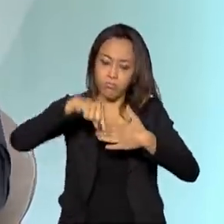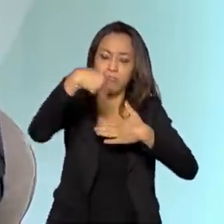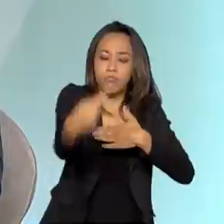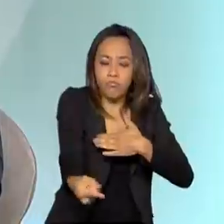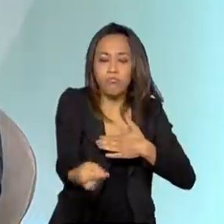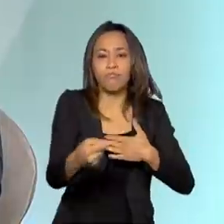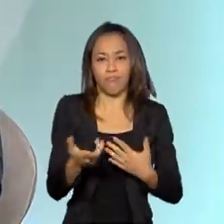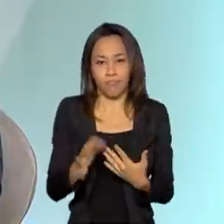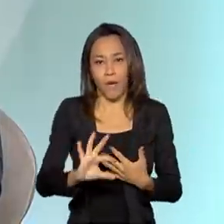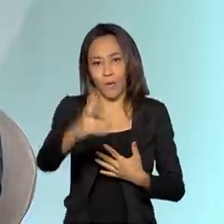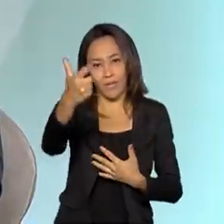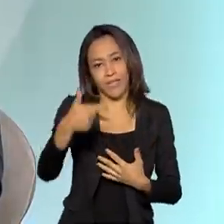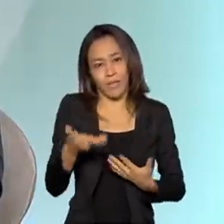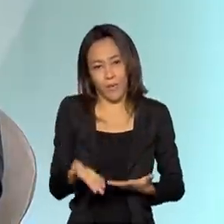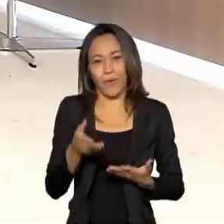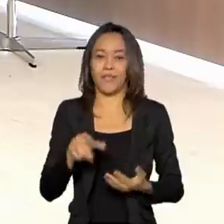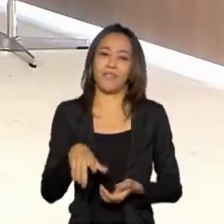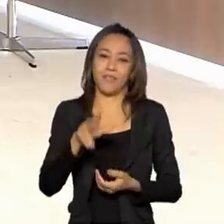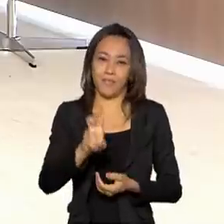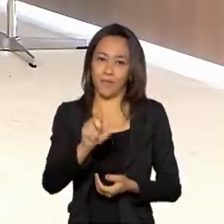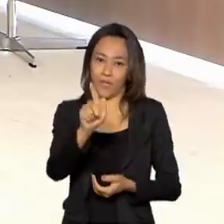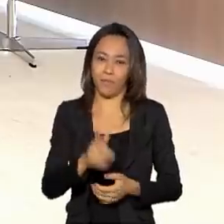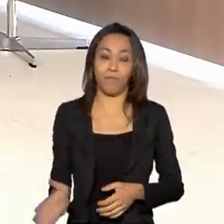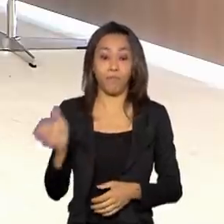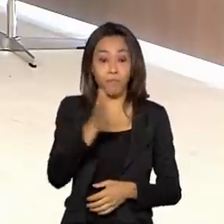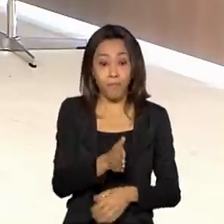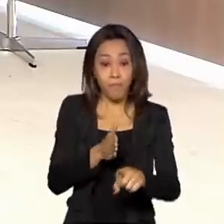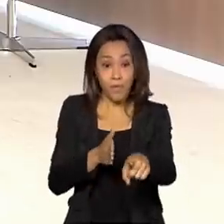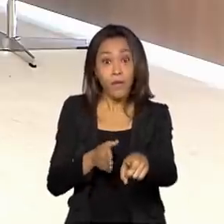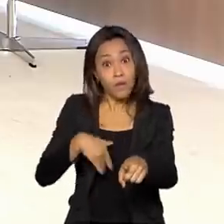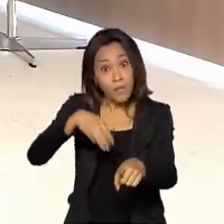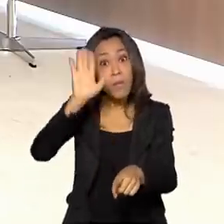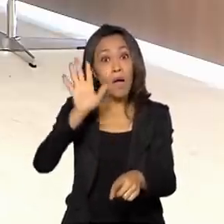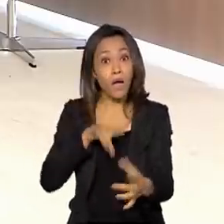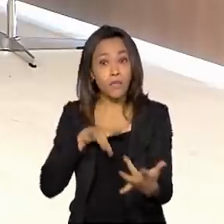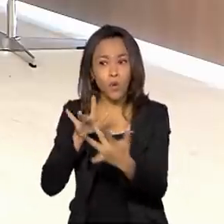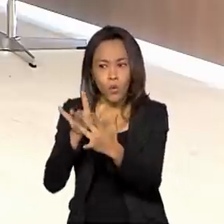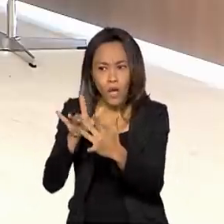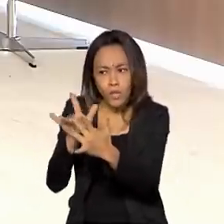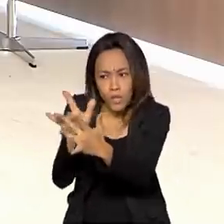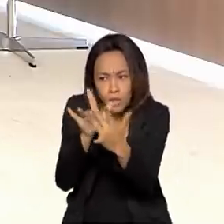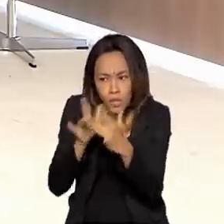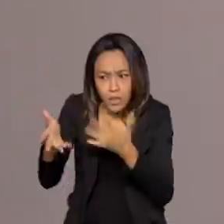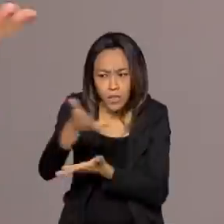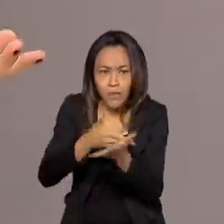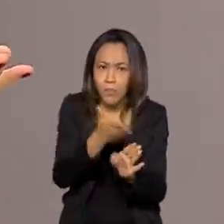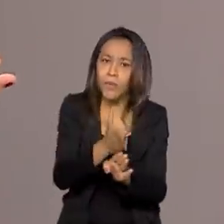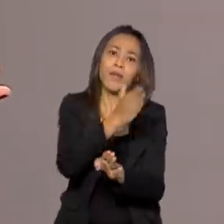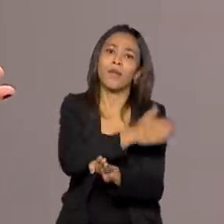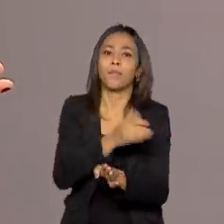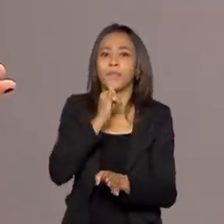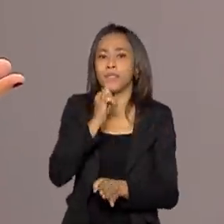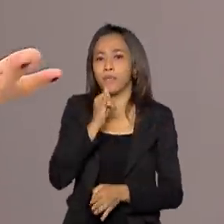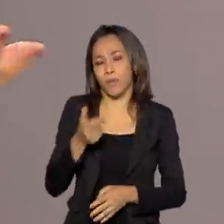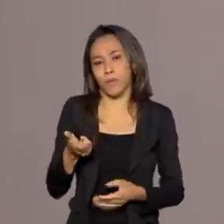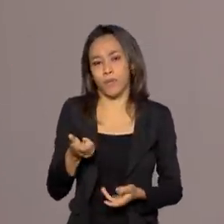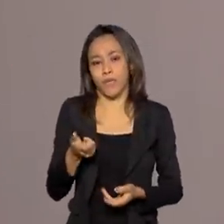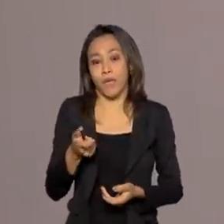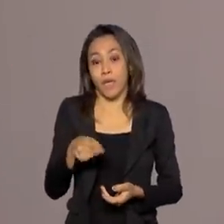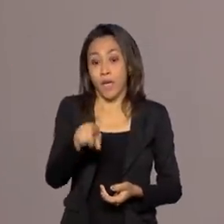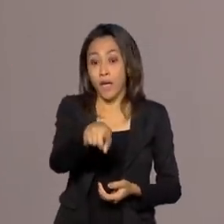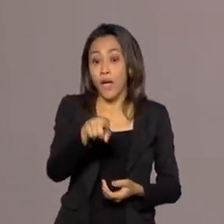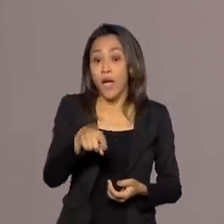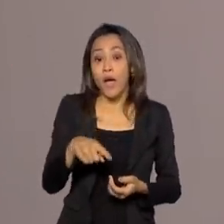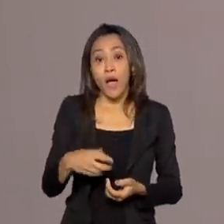dessa plataforma tecnológica. E está cada vez mais perto das pessoas, né? A gente lembra aí o que são a internet das coisas, exemplos. A sua